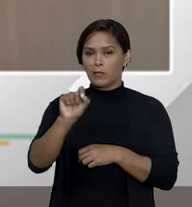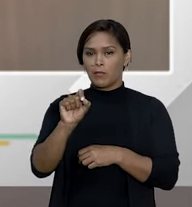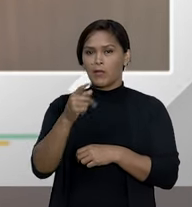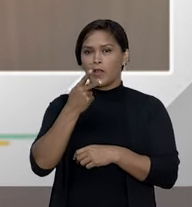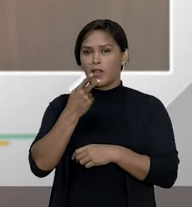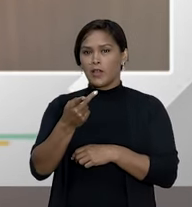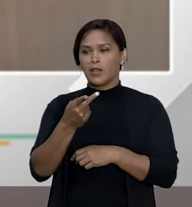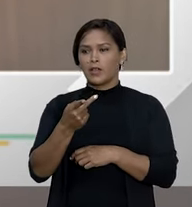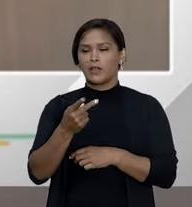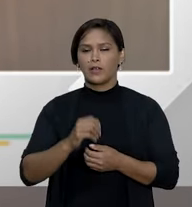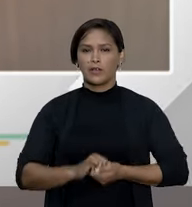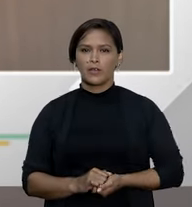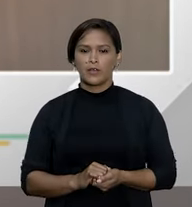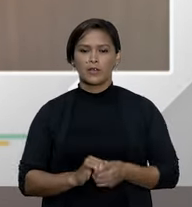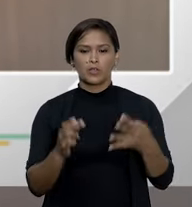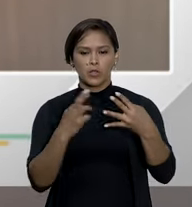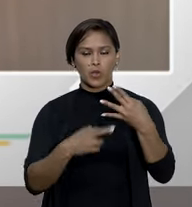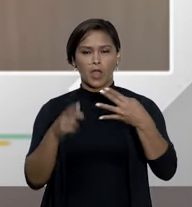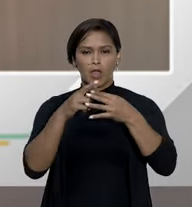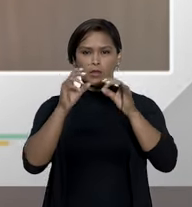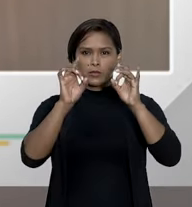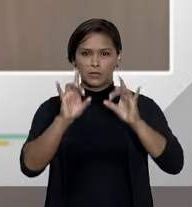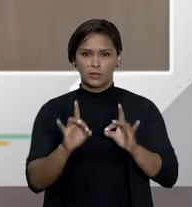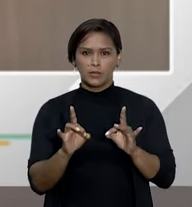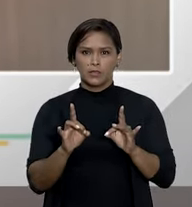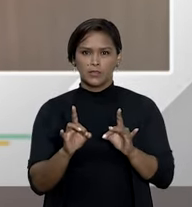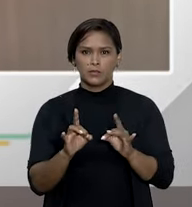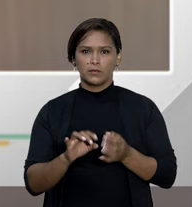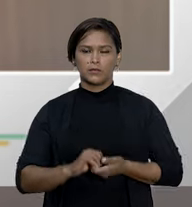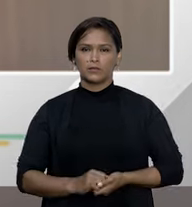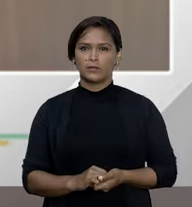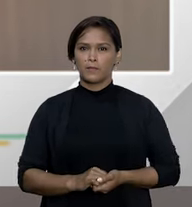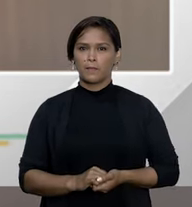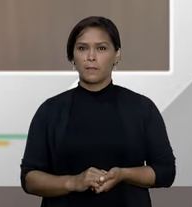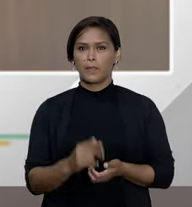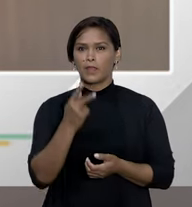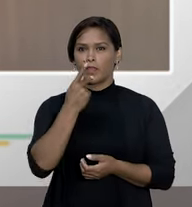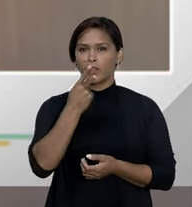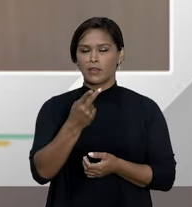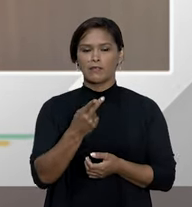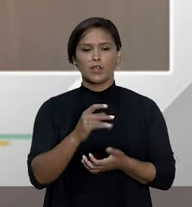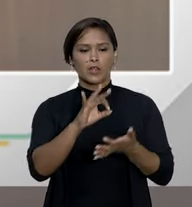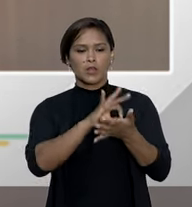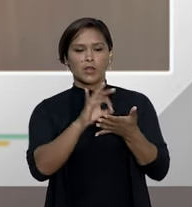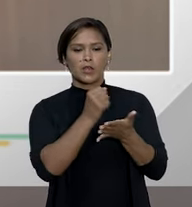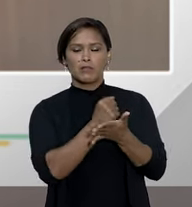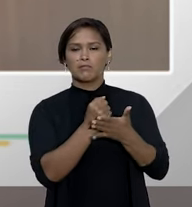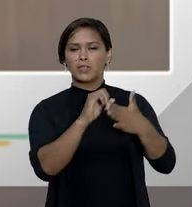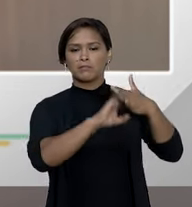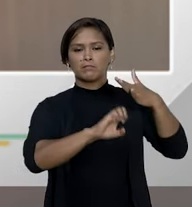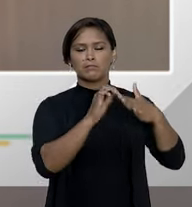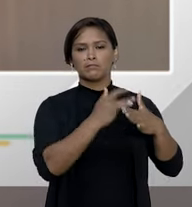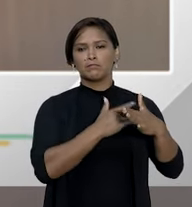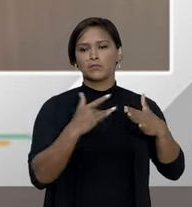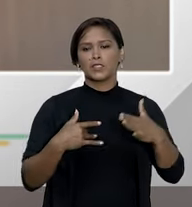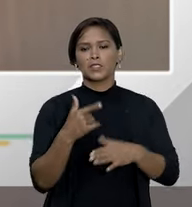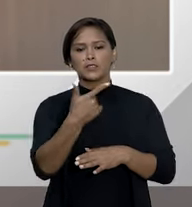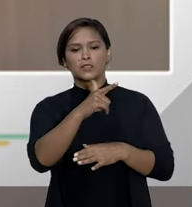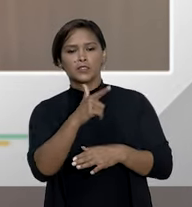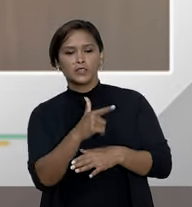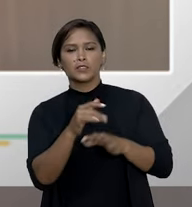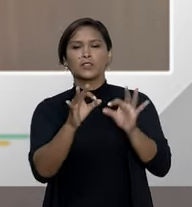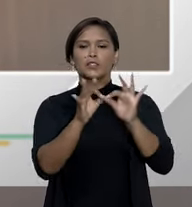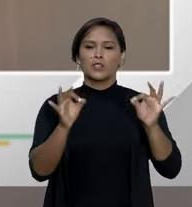num recurso especial ele disse que a operadora não tinha direito de fornecer o aparelho de